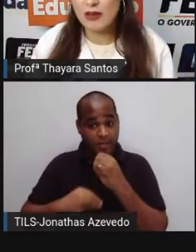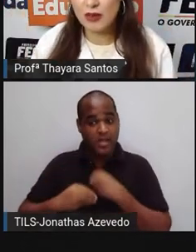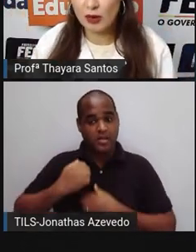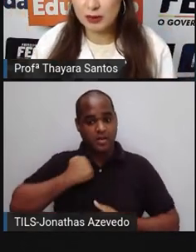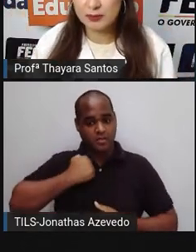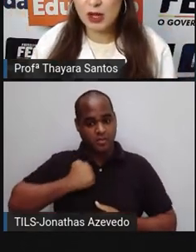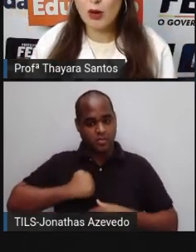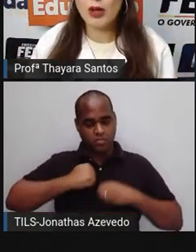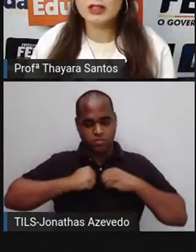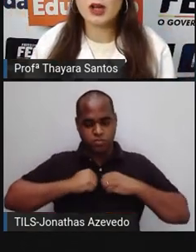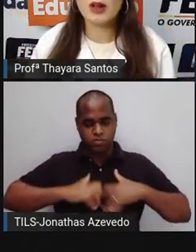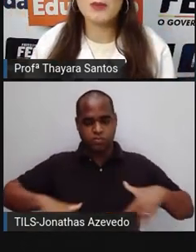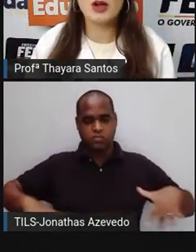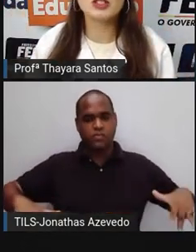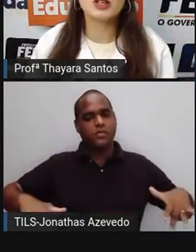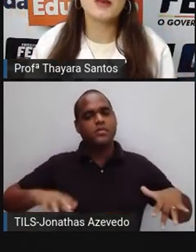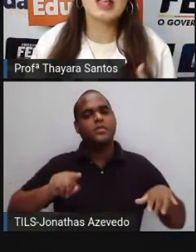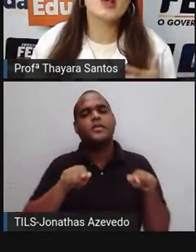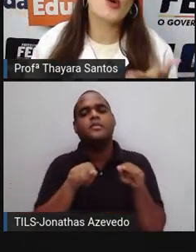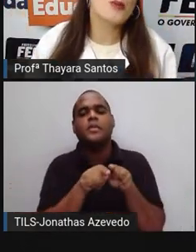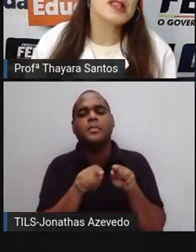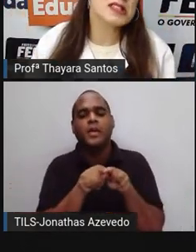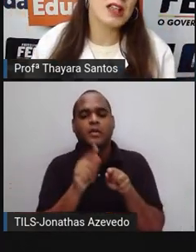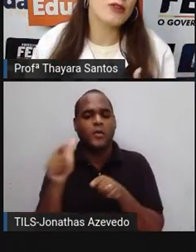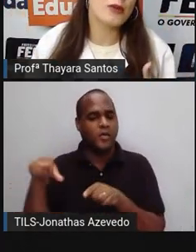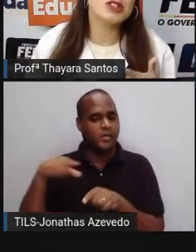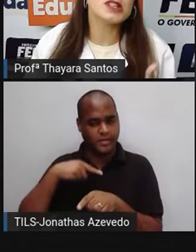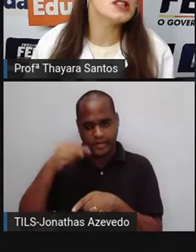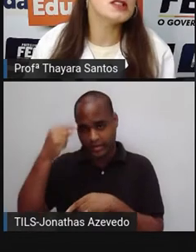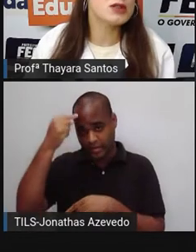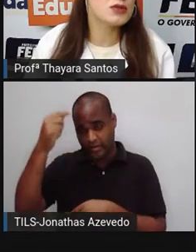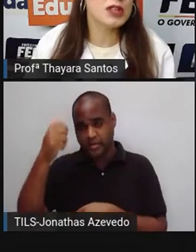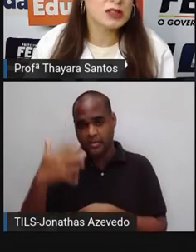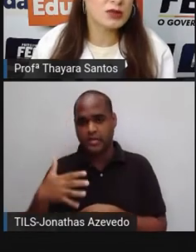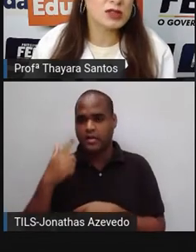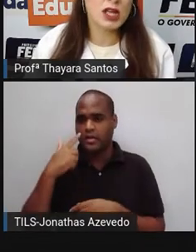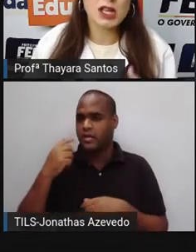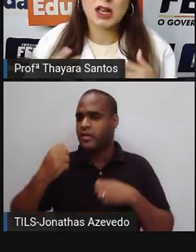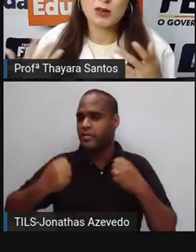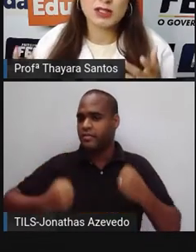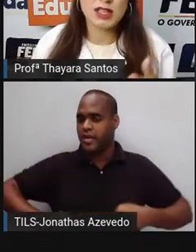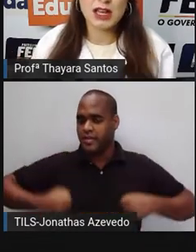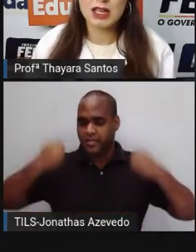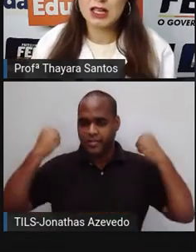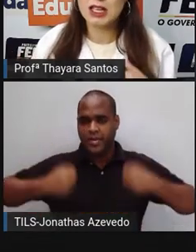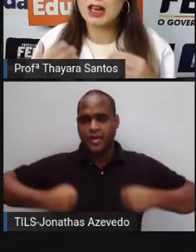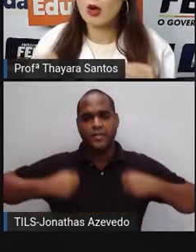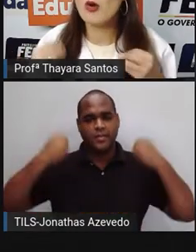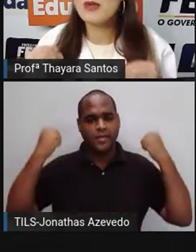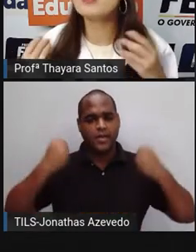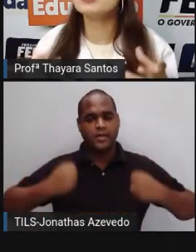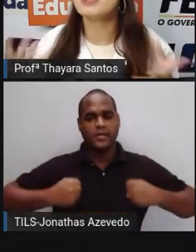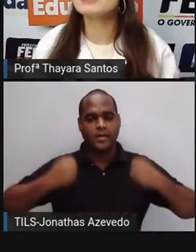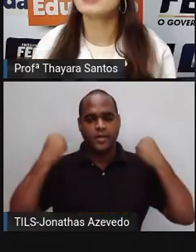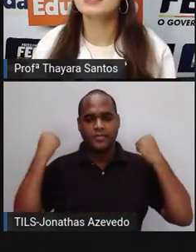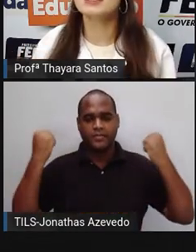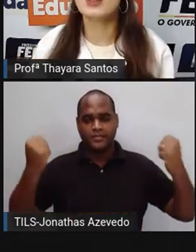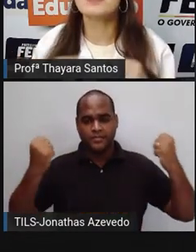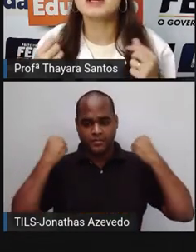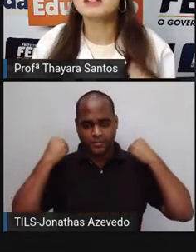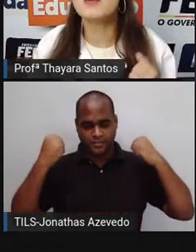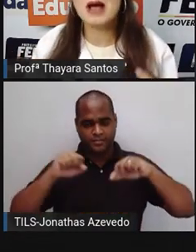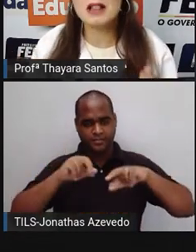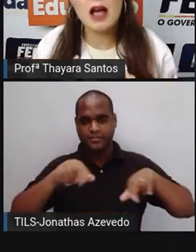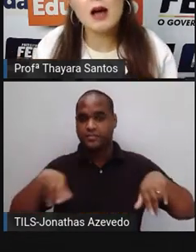para fora. Ou, então, ela pode também compensar em forma de exercícios físicos. Ela considera que ela comeu demais ali.